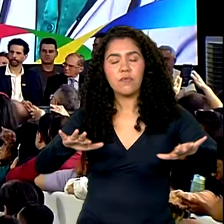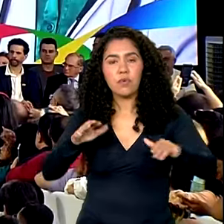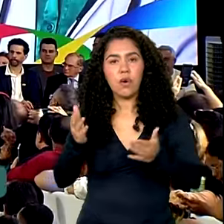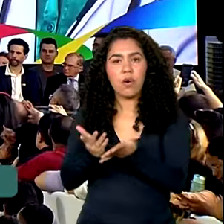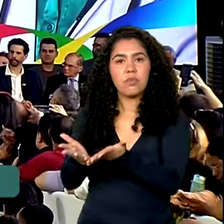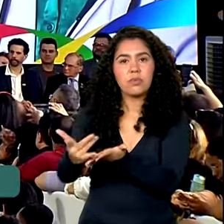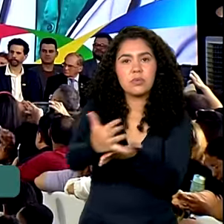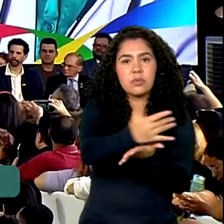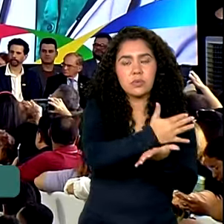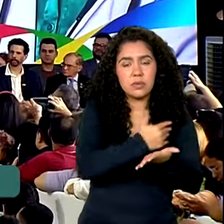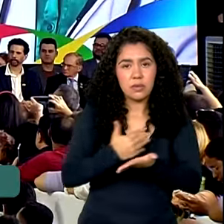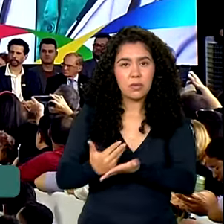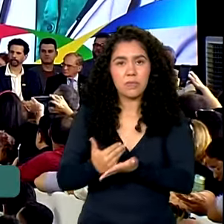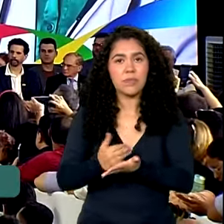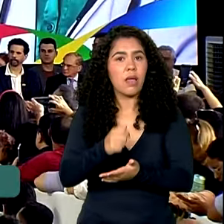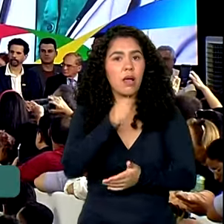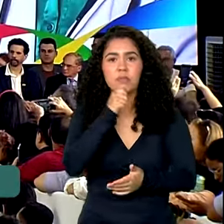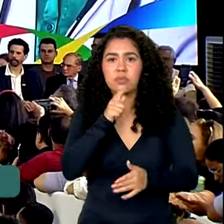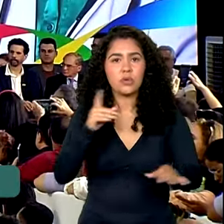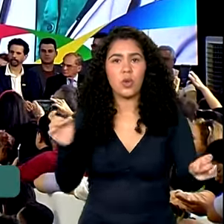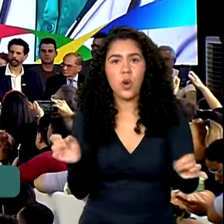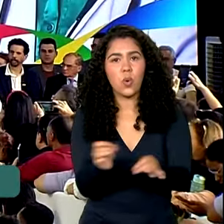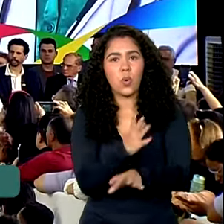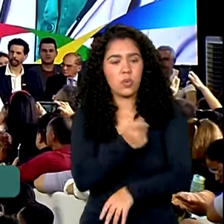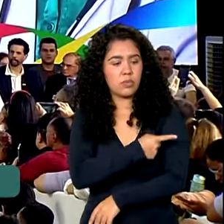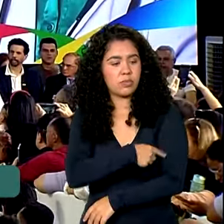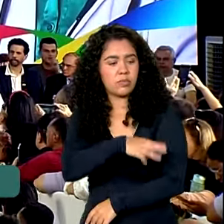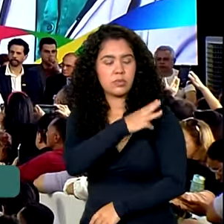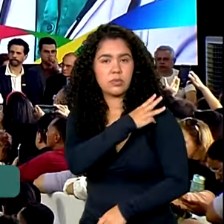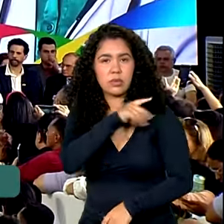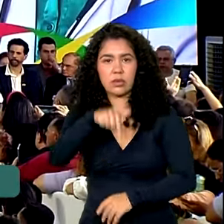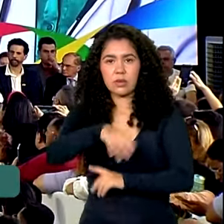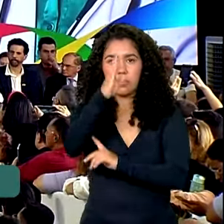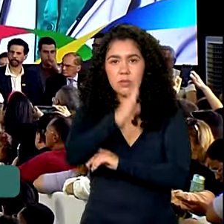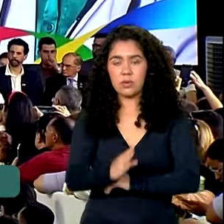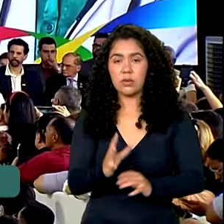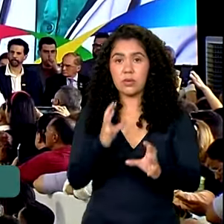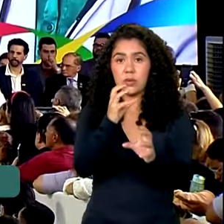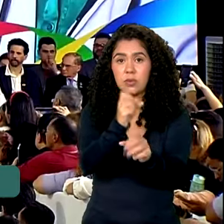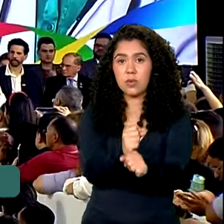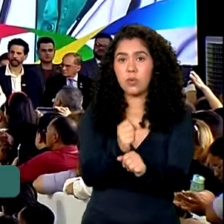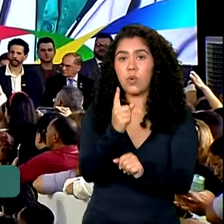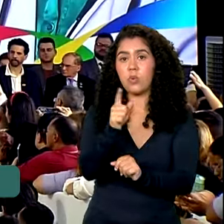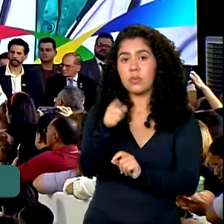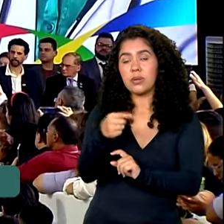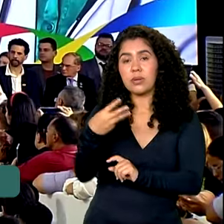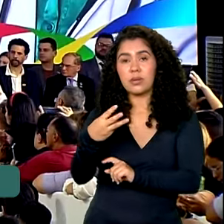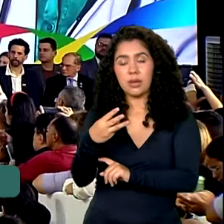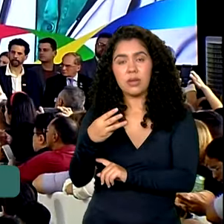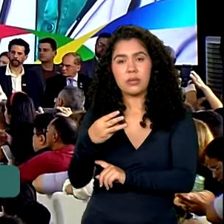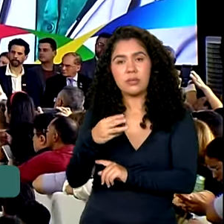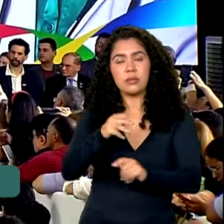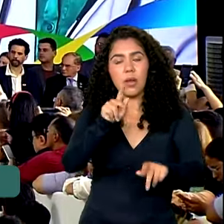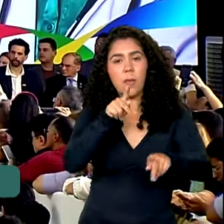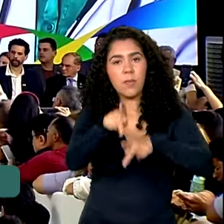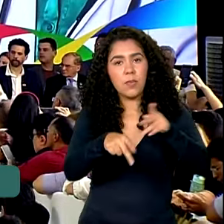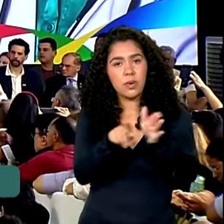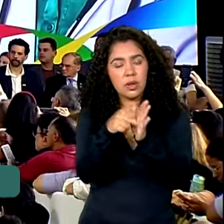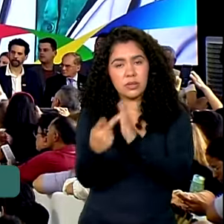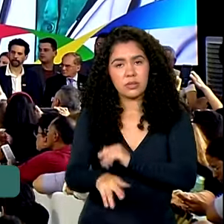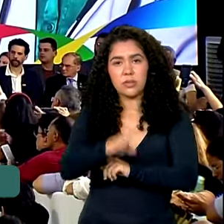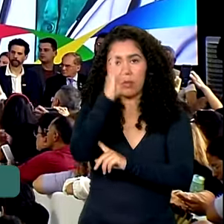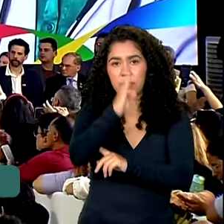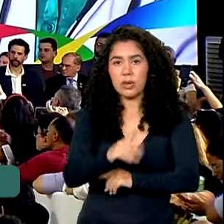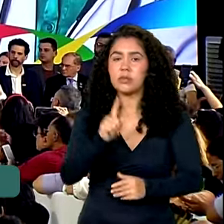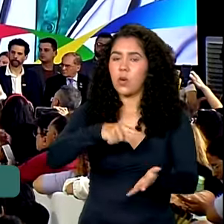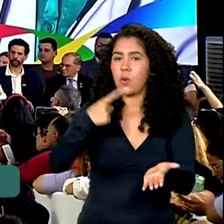terminaram a educação básica no Brasil. Significa um terço da população brasileira. Esse é um compromisso do